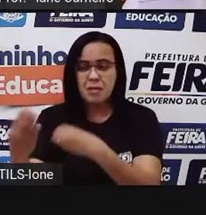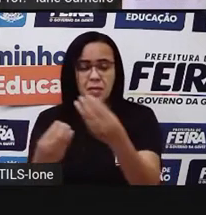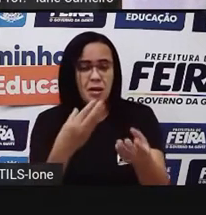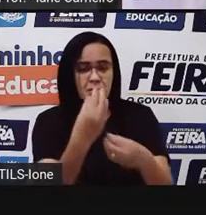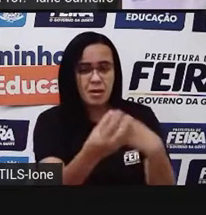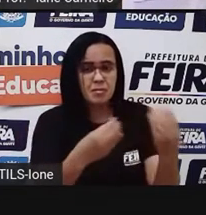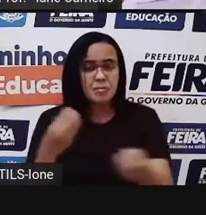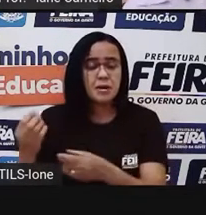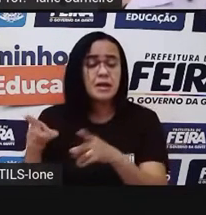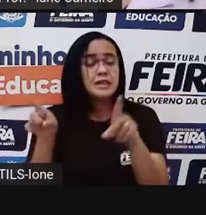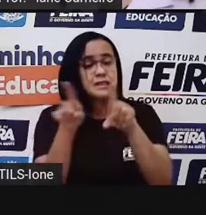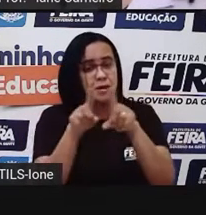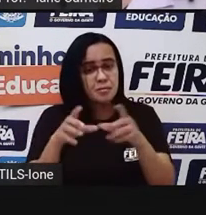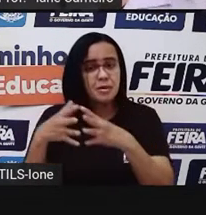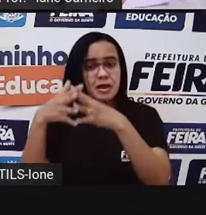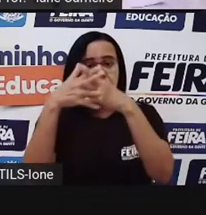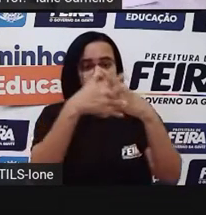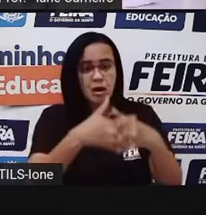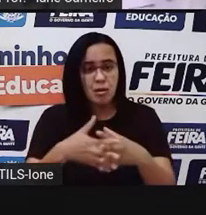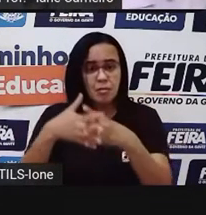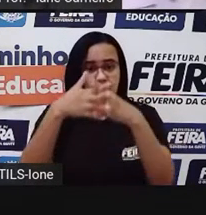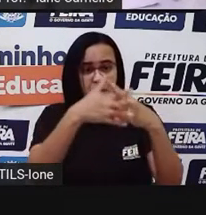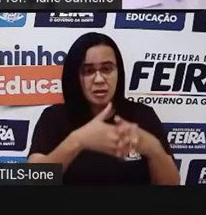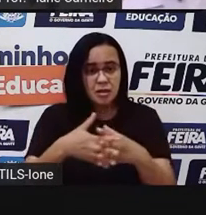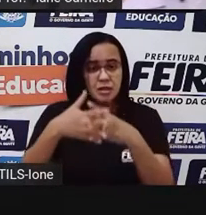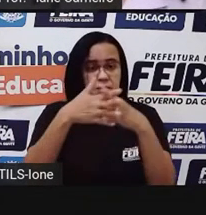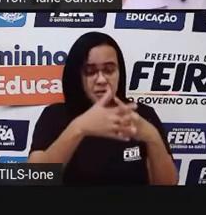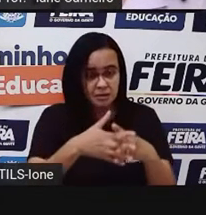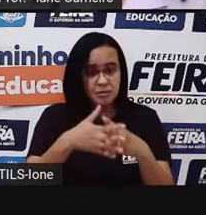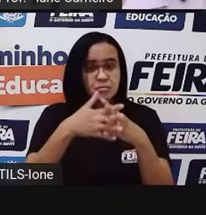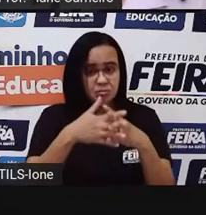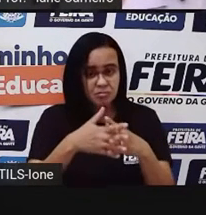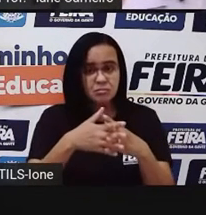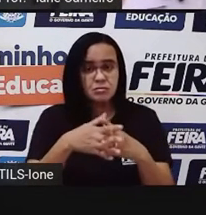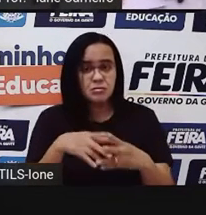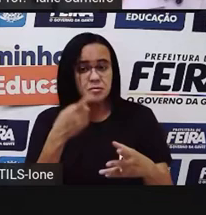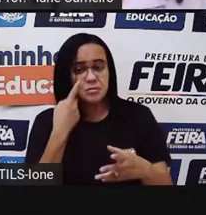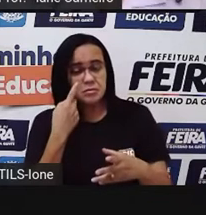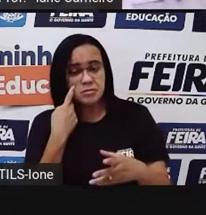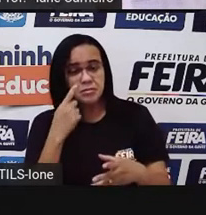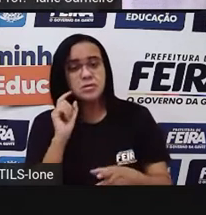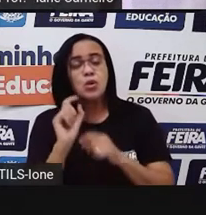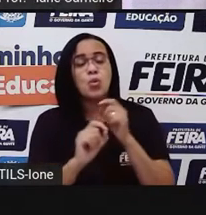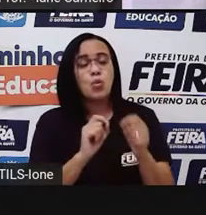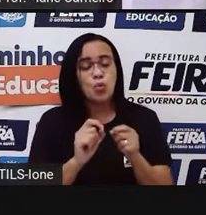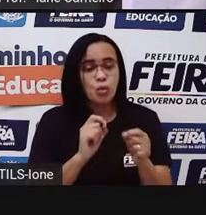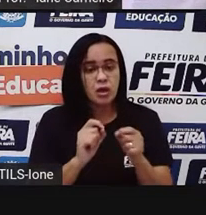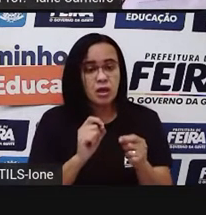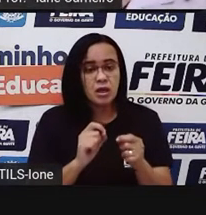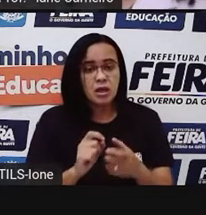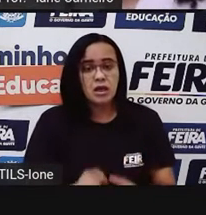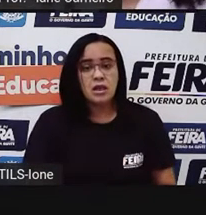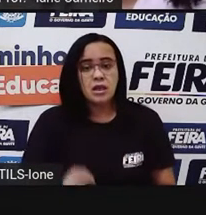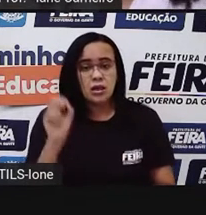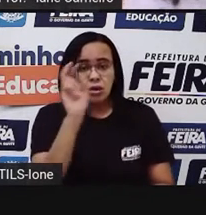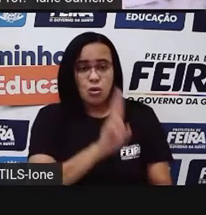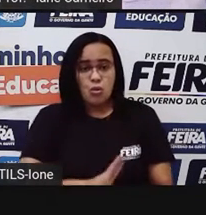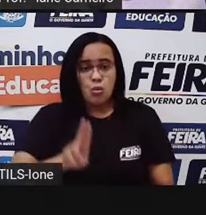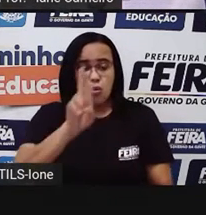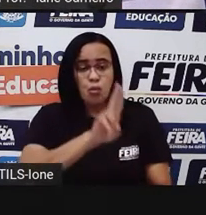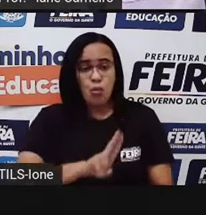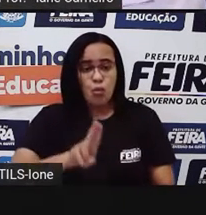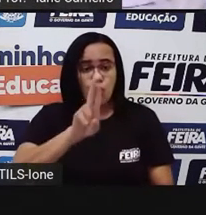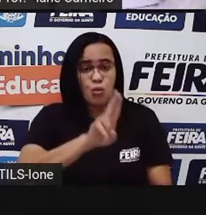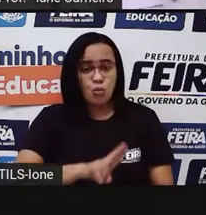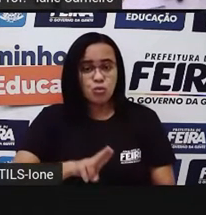caminhões, né? A gente vê também os meios de transportes que usam, né? A força animal, a